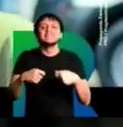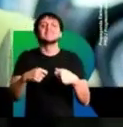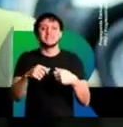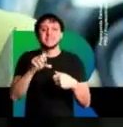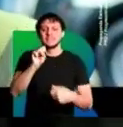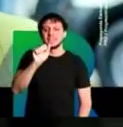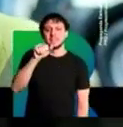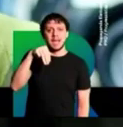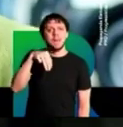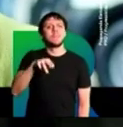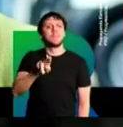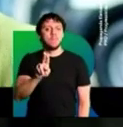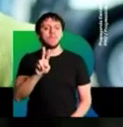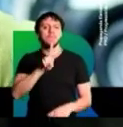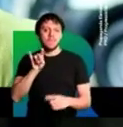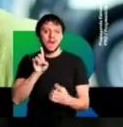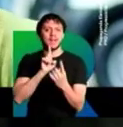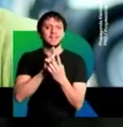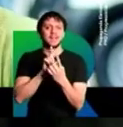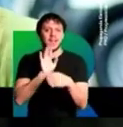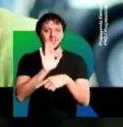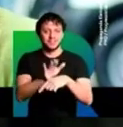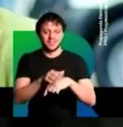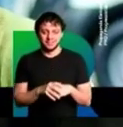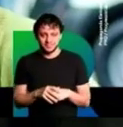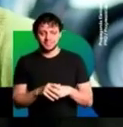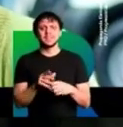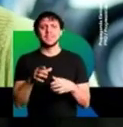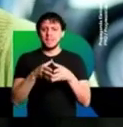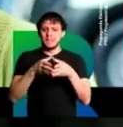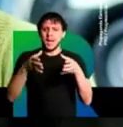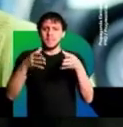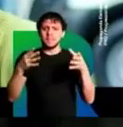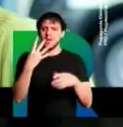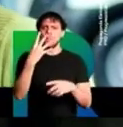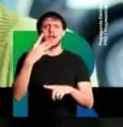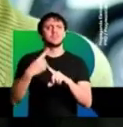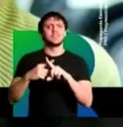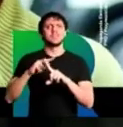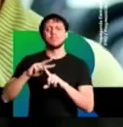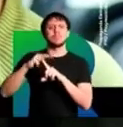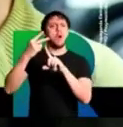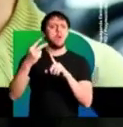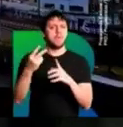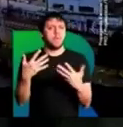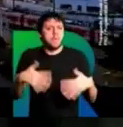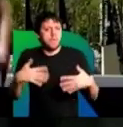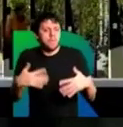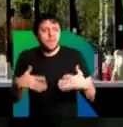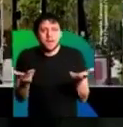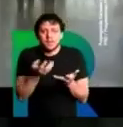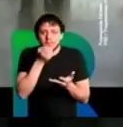cresceu, acho que quatro vezes longe. Agora ele está muito grande. E tem visibilidade.